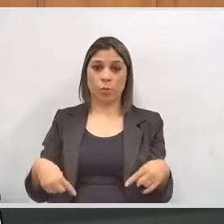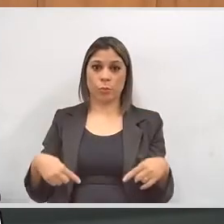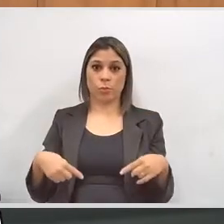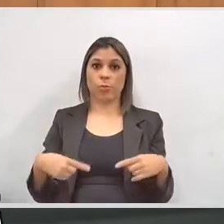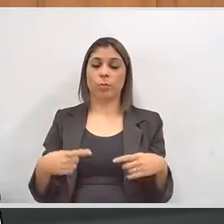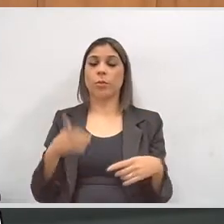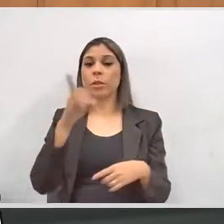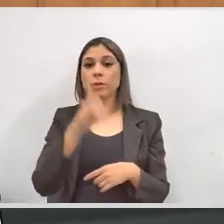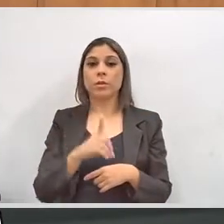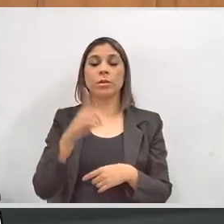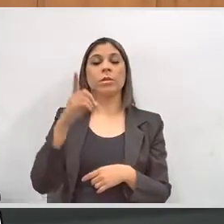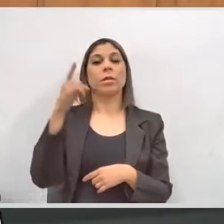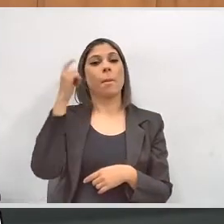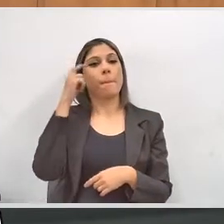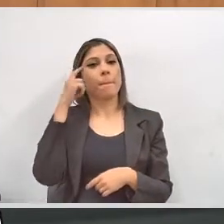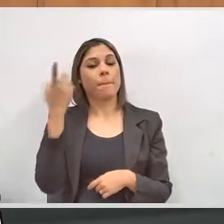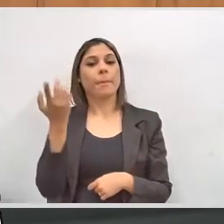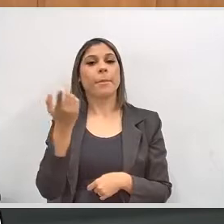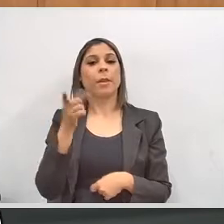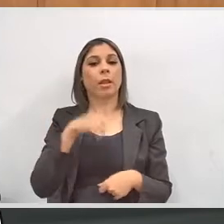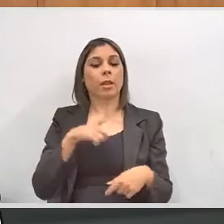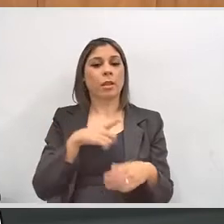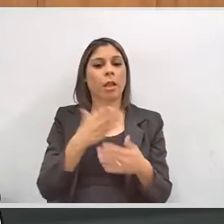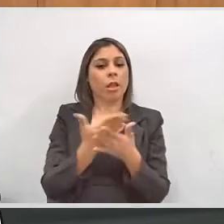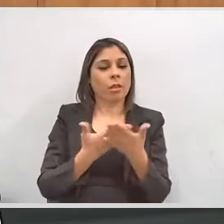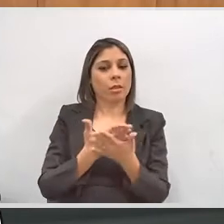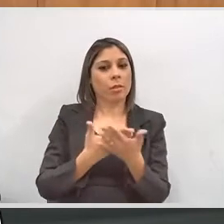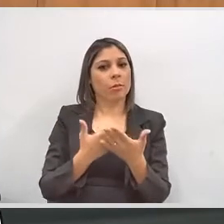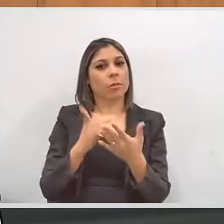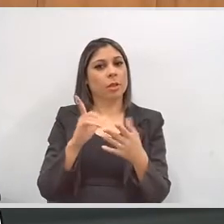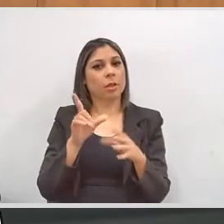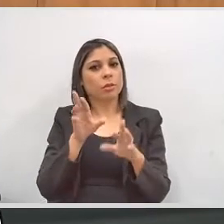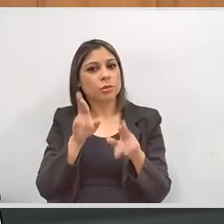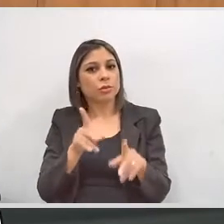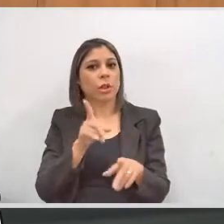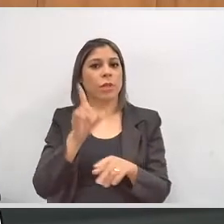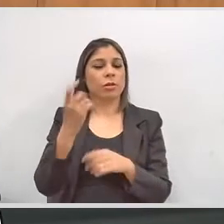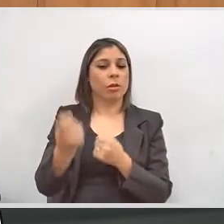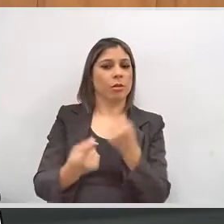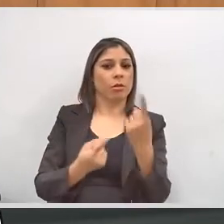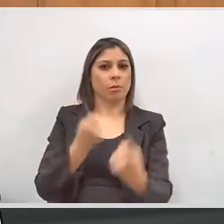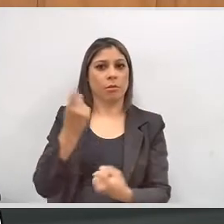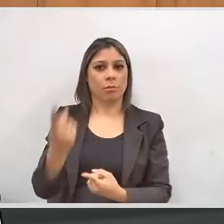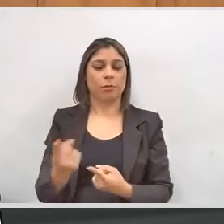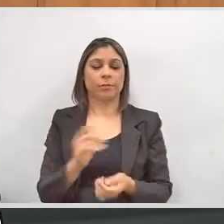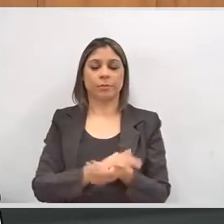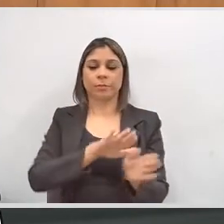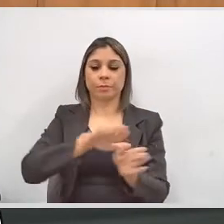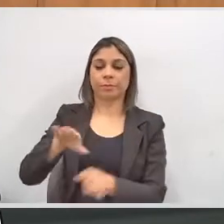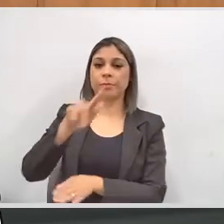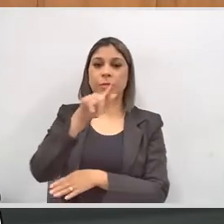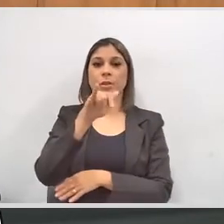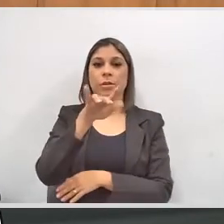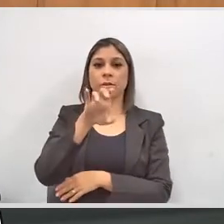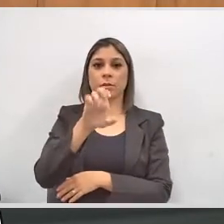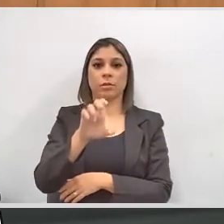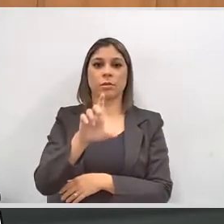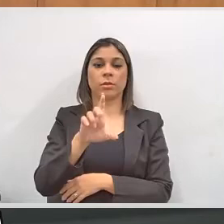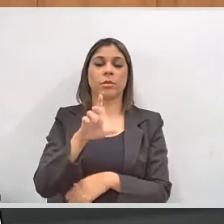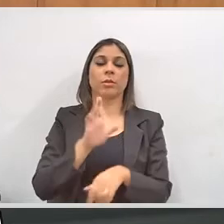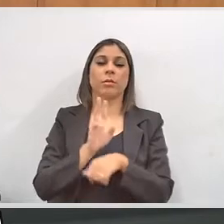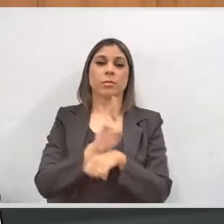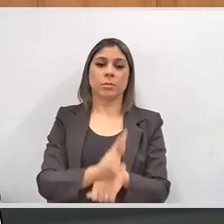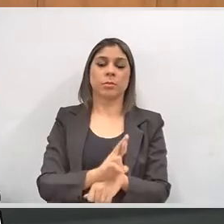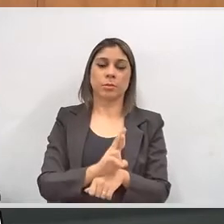físicos. As deficiências intelectuais entram em um tratamento específico a ser dado caso a caso. A Gisele, que